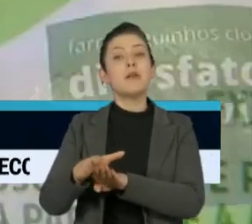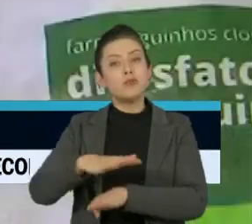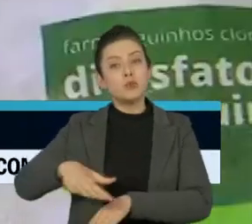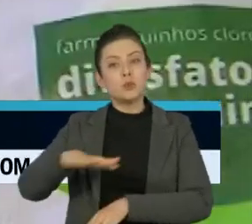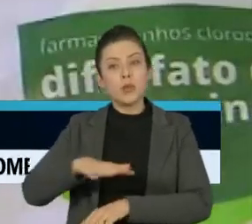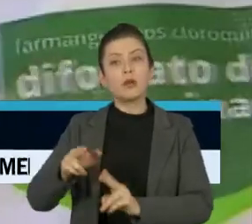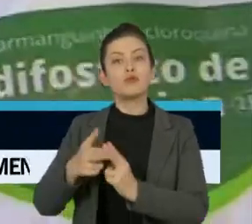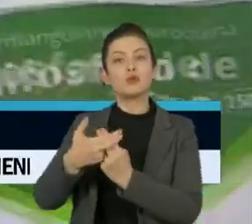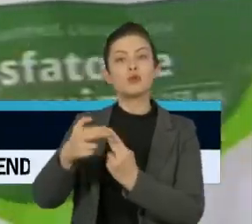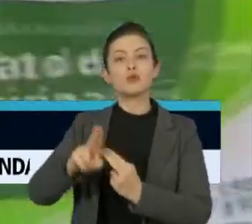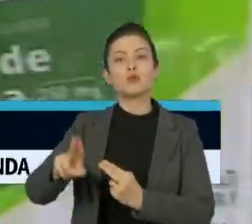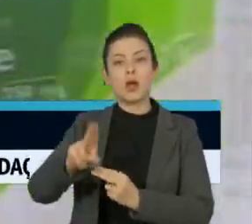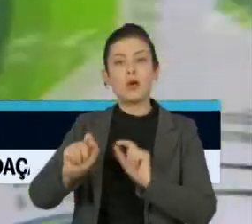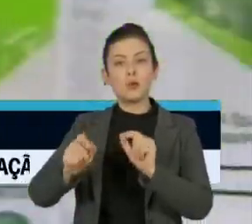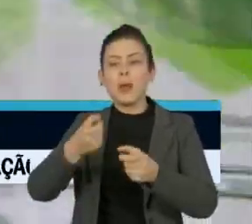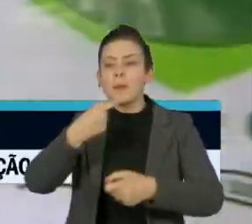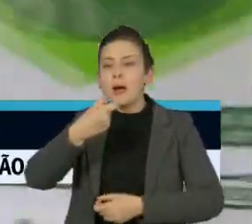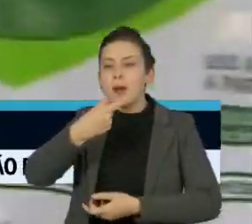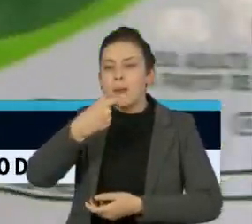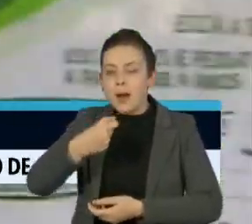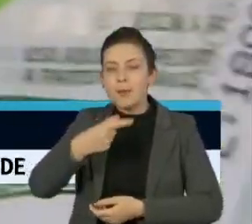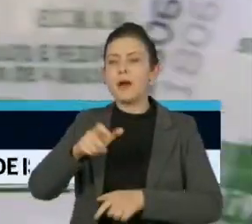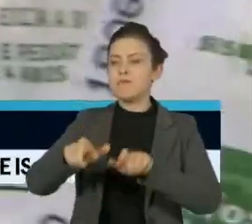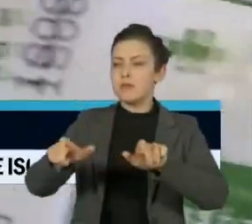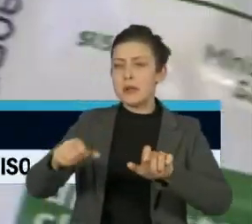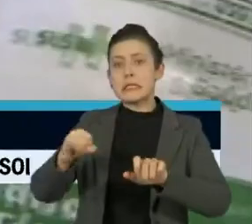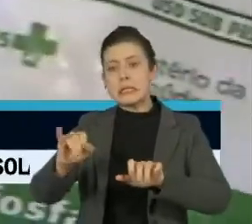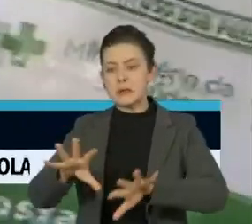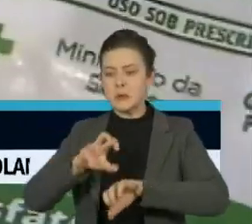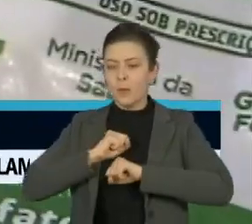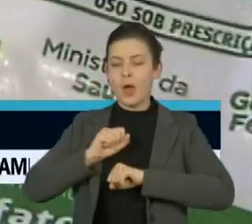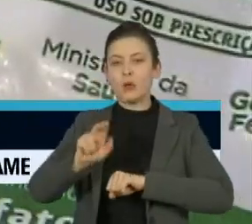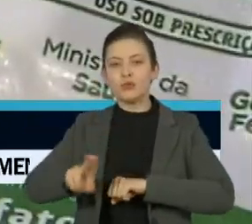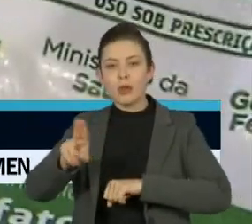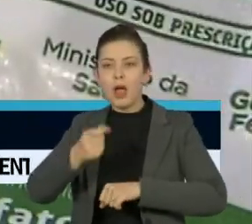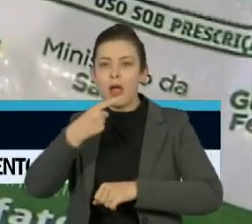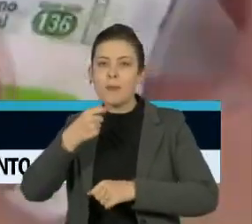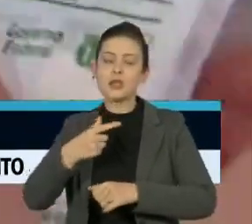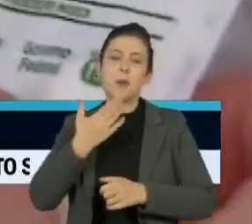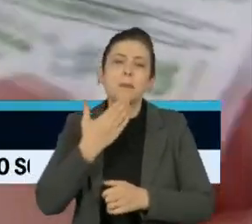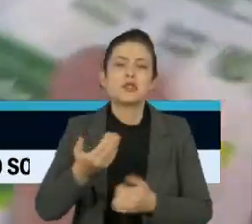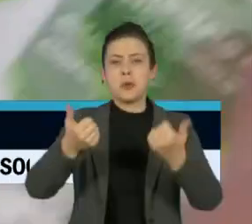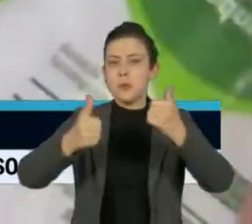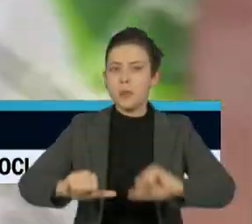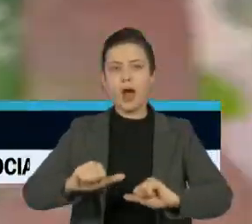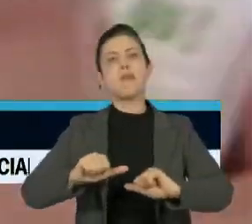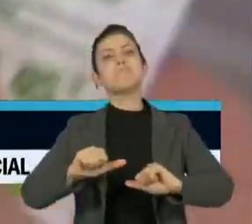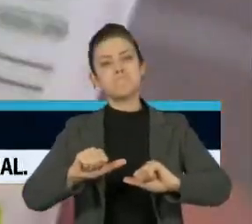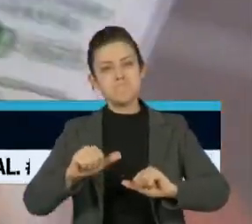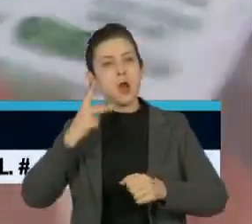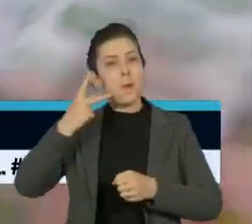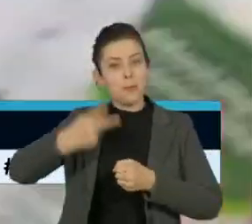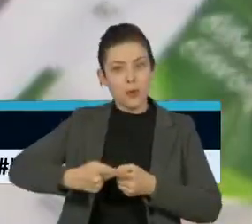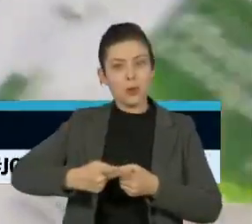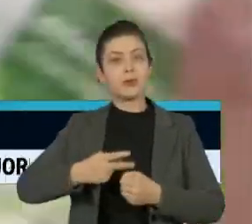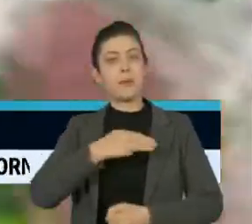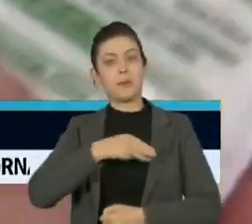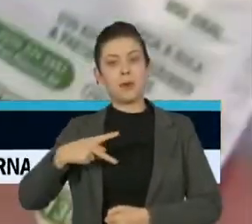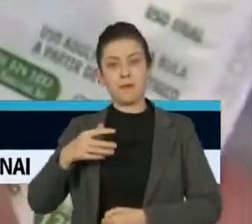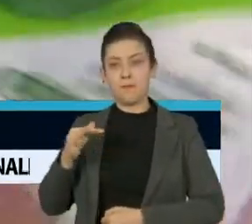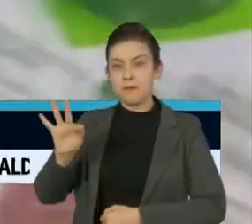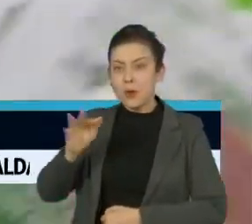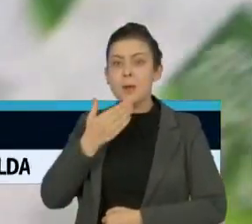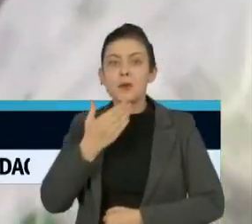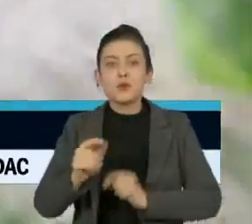a aplicação da cloroquina em todos os pacientes com Covid-19. Segundo os procuradores do Ministério Público Federal, para